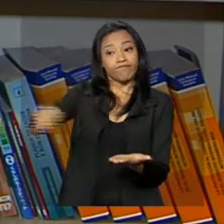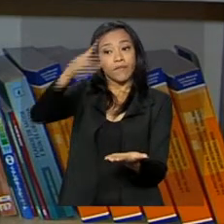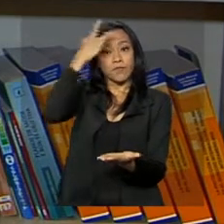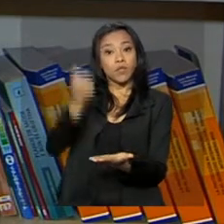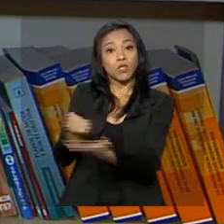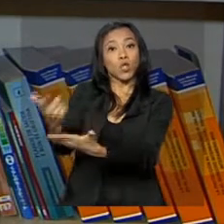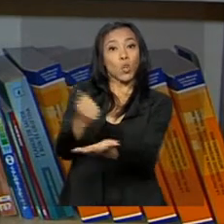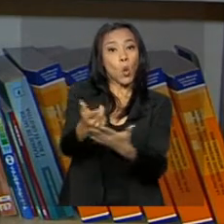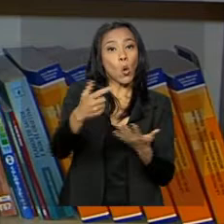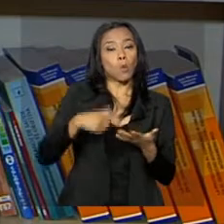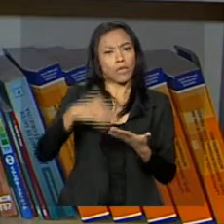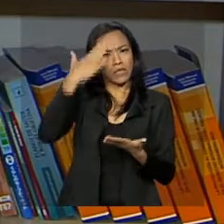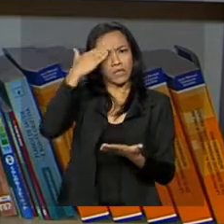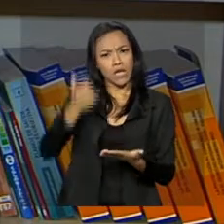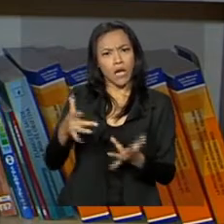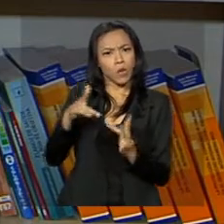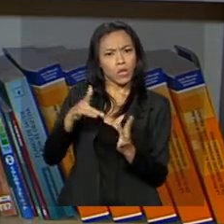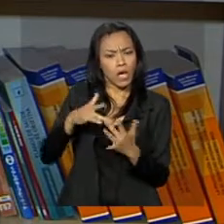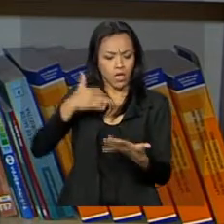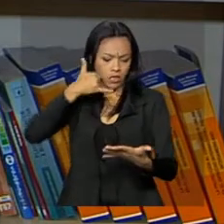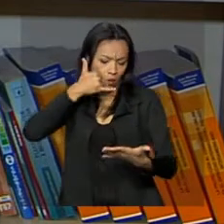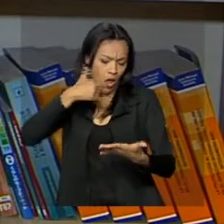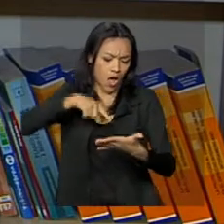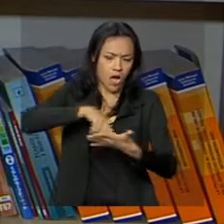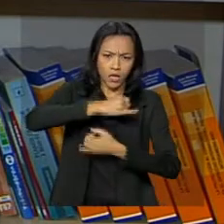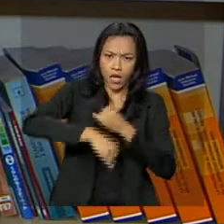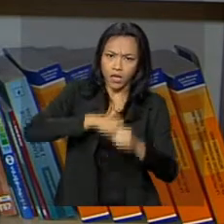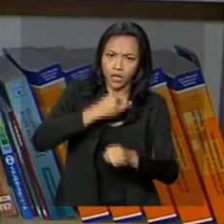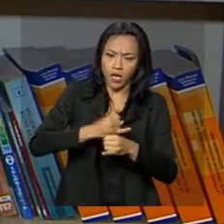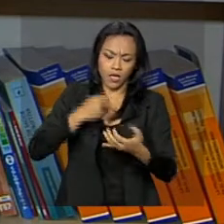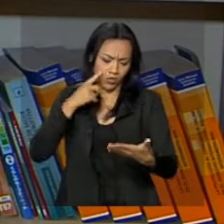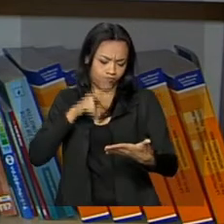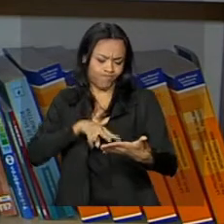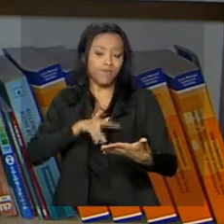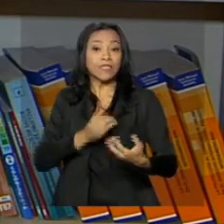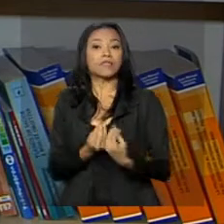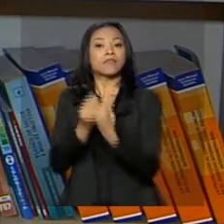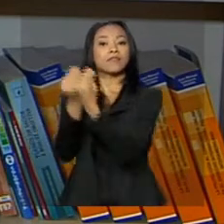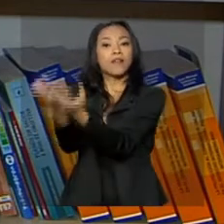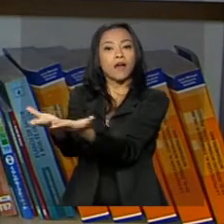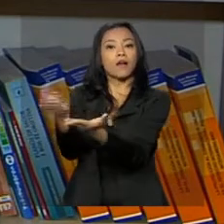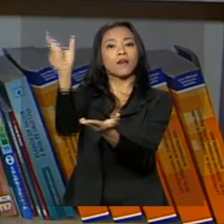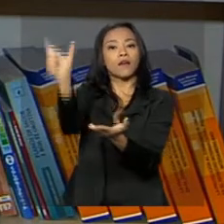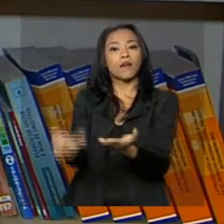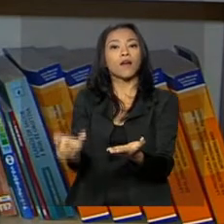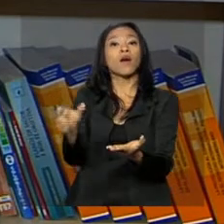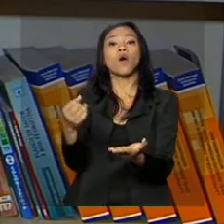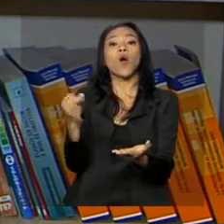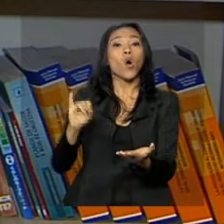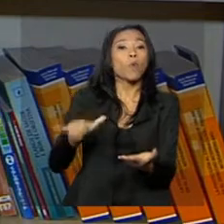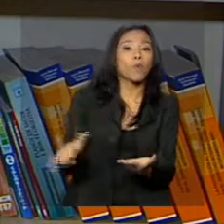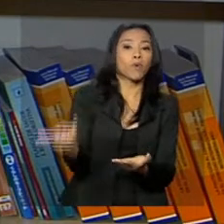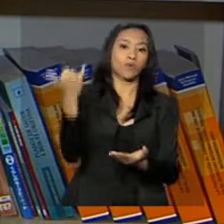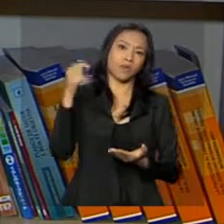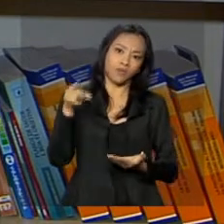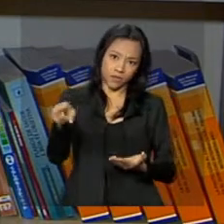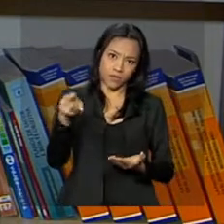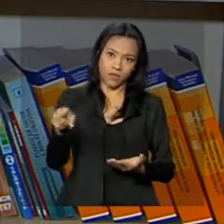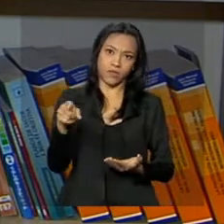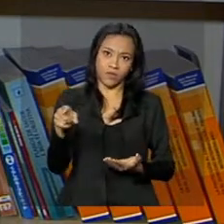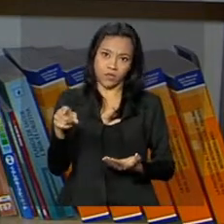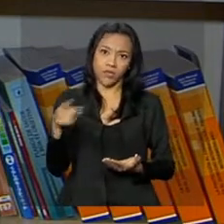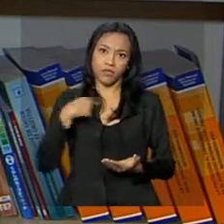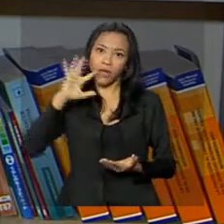esse consumidor que está com o seu dispositivo móvel, que está com a internet o dia inteiro, dar a ele a oportunidade de ter uma alternativa a mais